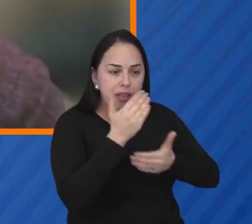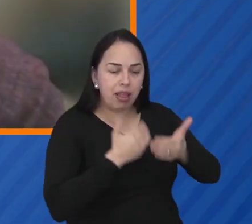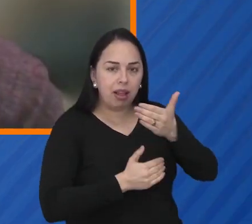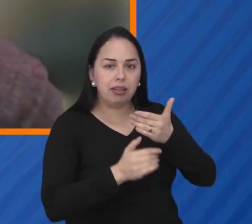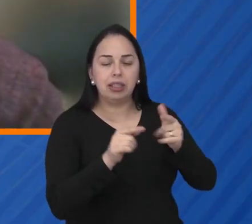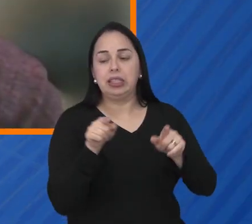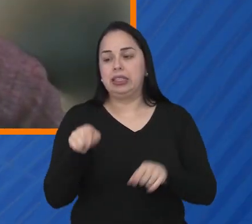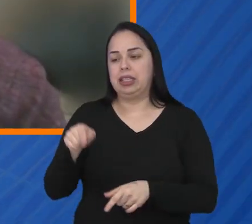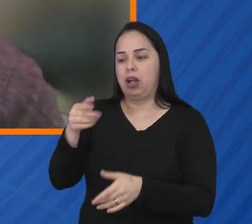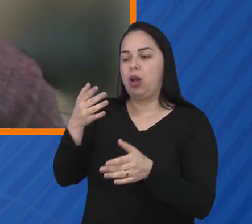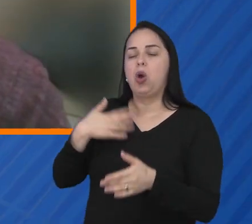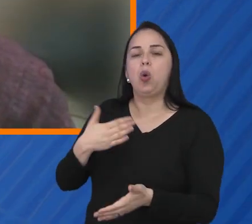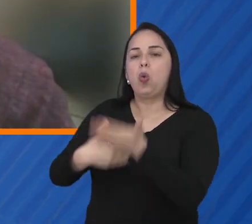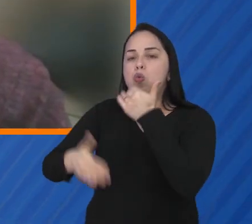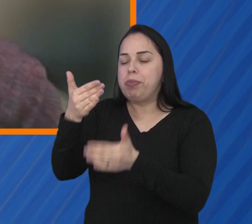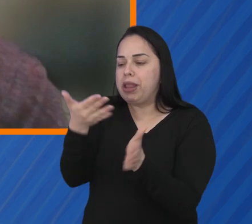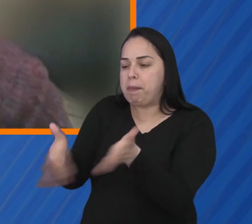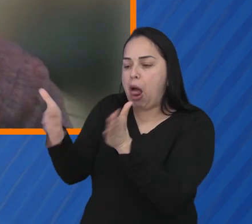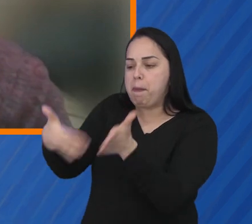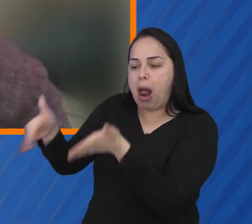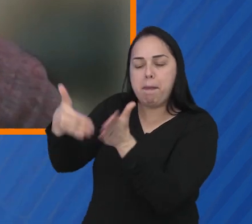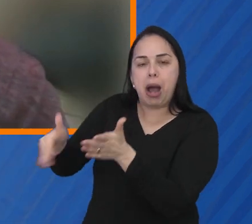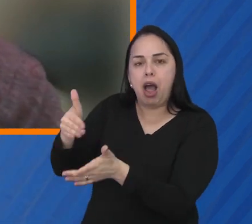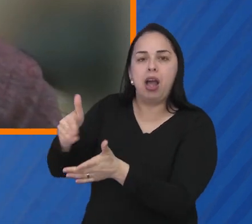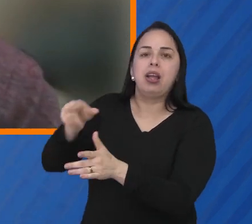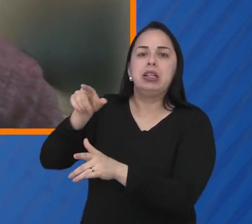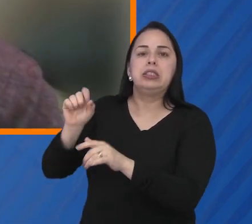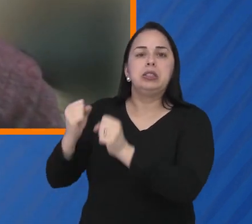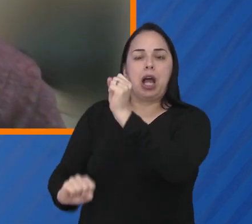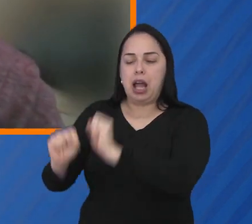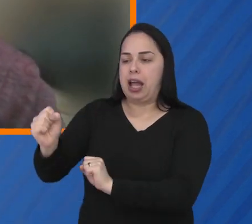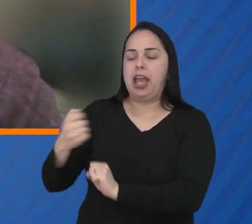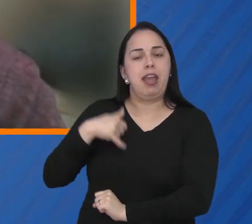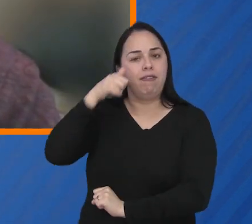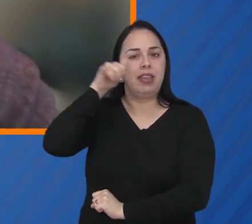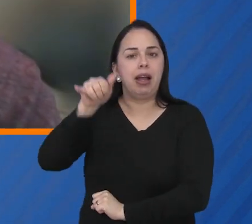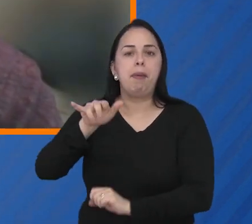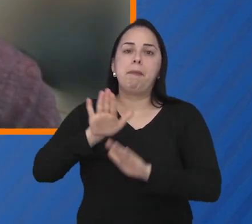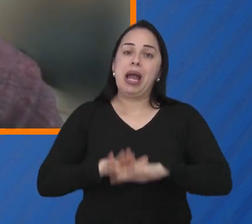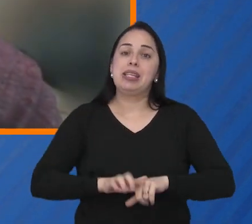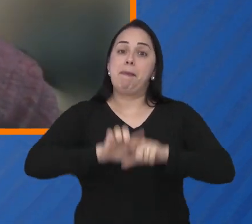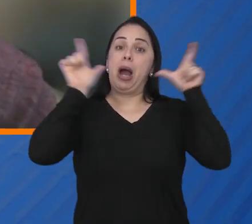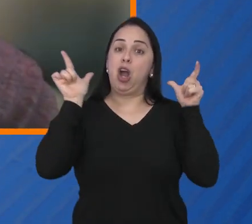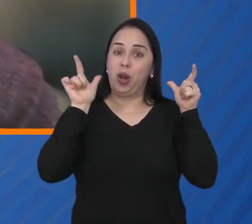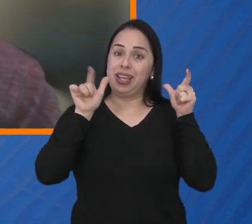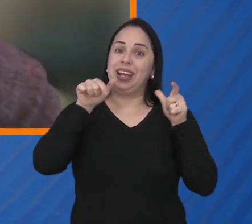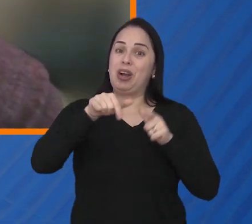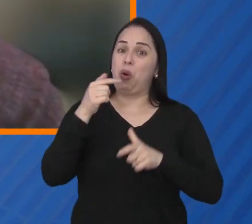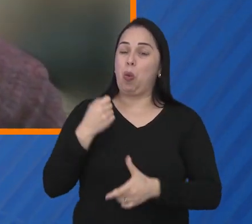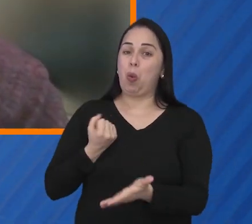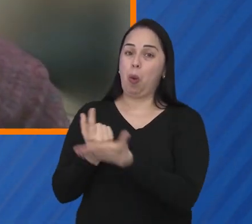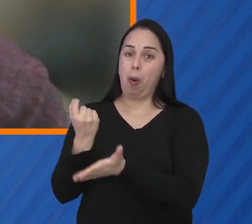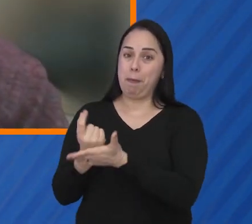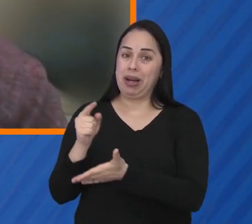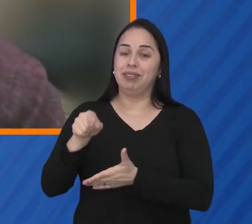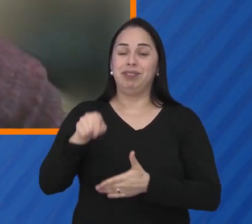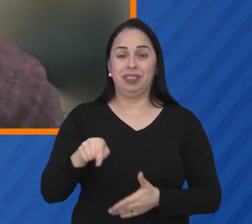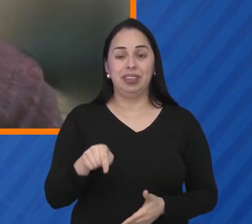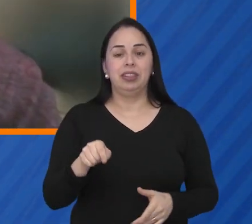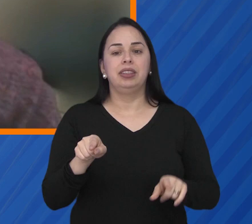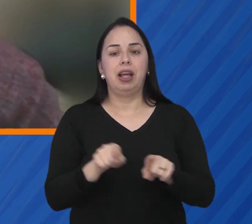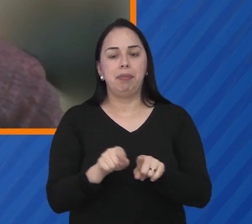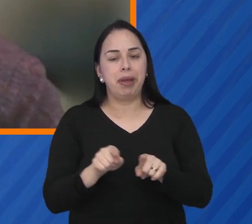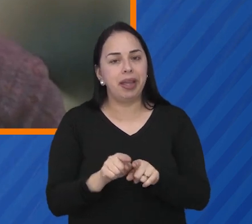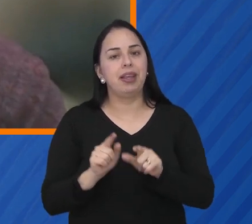populações que são mais influenciadas e que têm maior aumento do consumo de ultraprocessados são justamente as populações mais pobres. Então, por isso, é mais crucial ainda